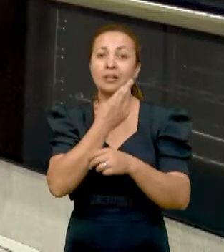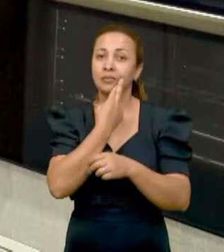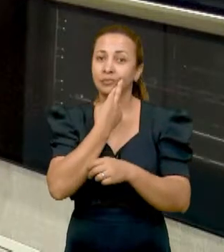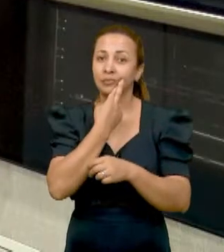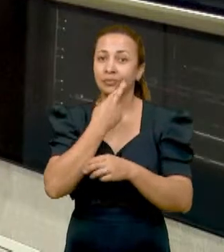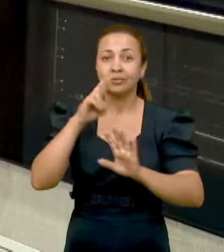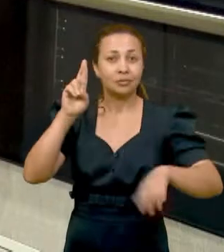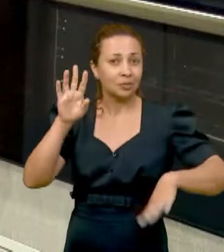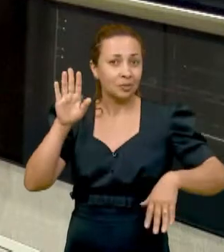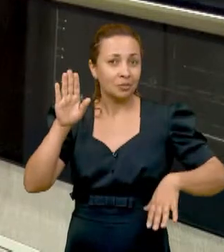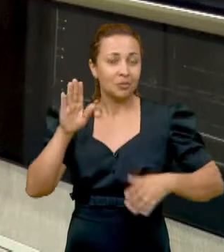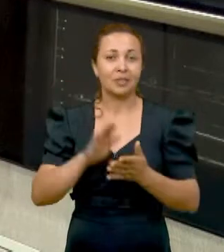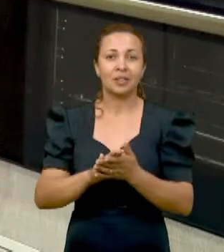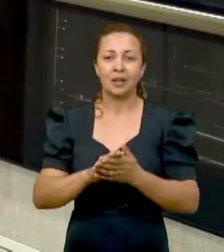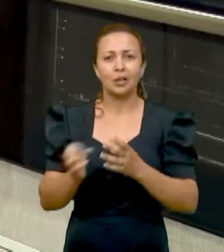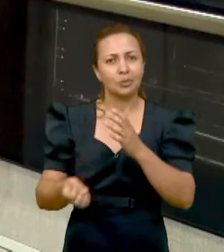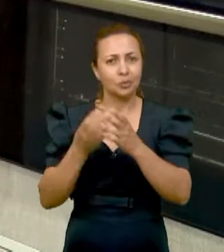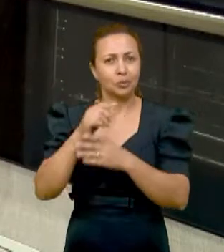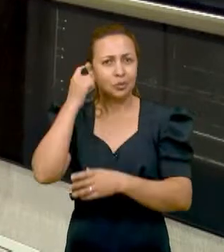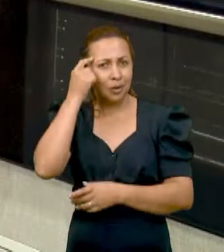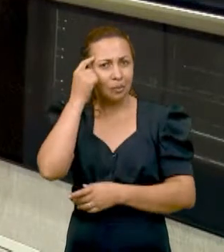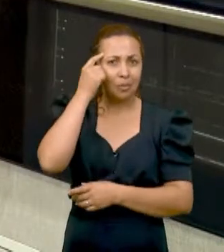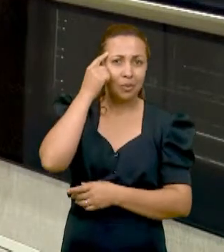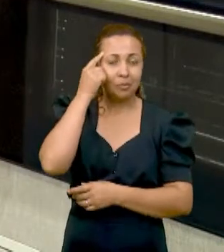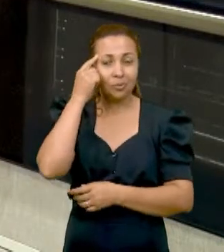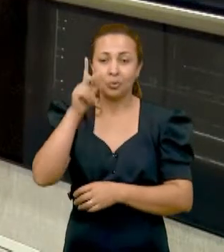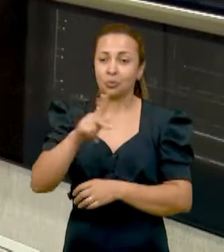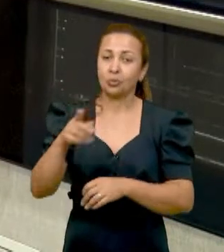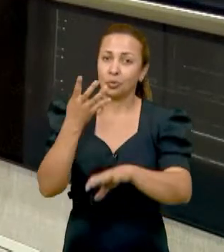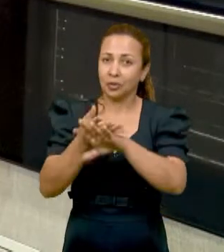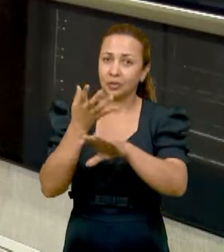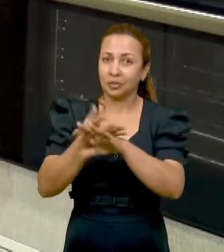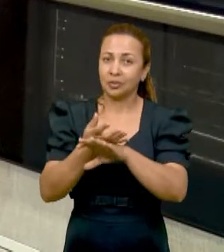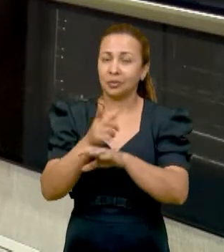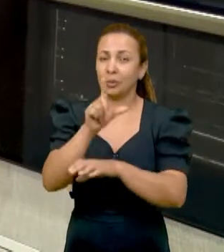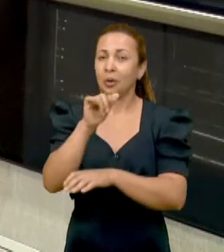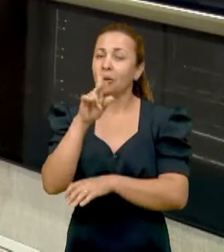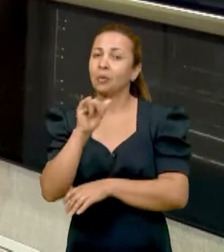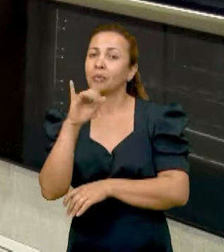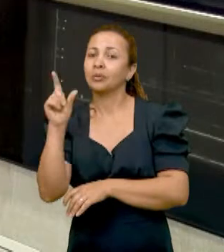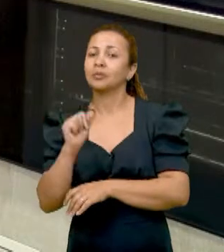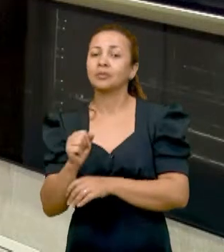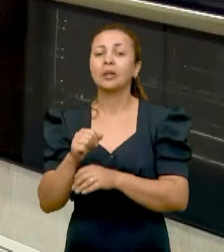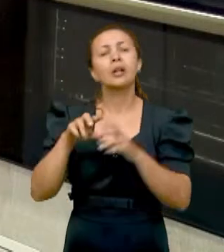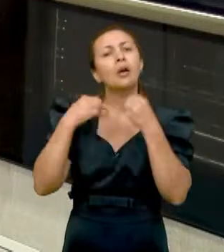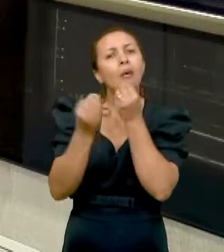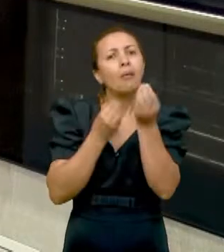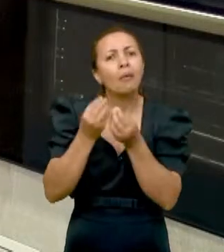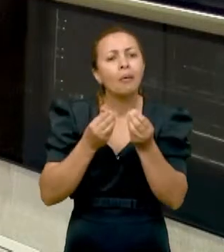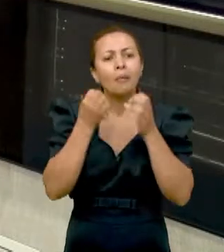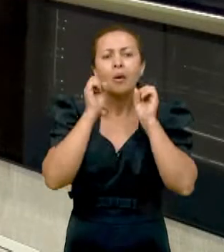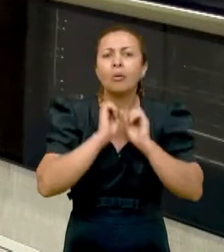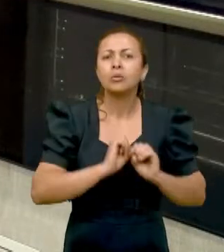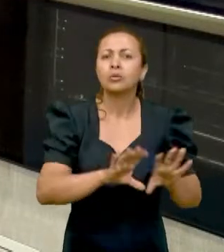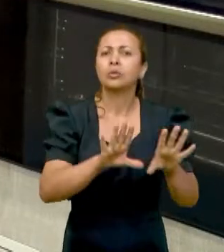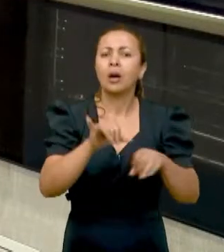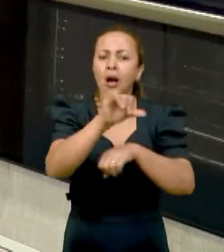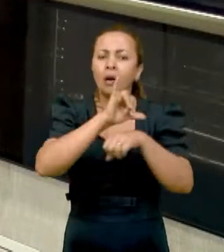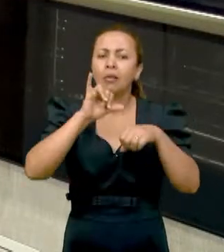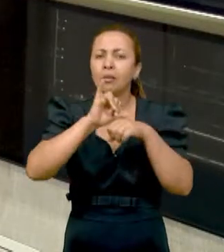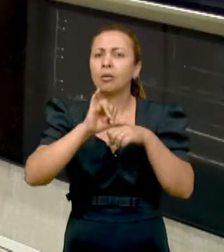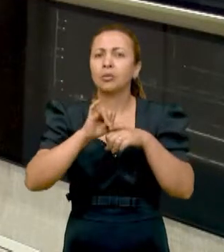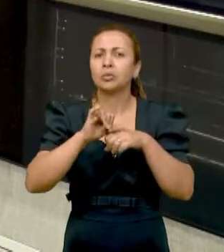Atalaia. O projeto surgiu da preocupação do professor da disciplina, Luiz Carlos Gonçalves, em destinar corretamente o óleo